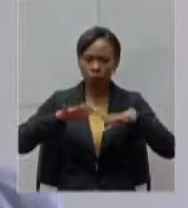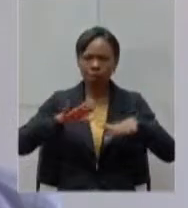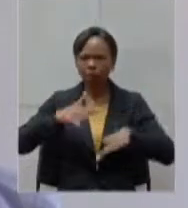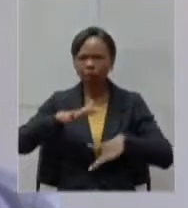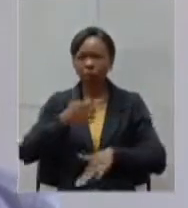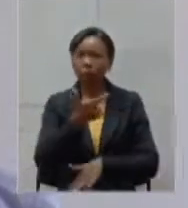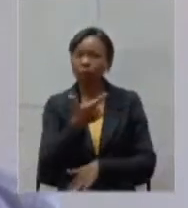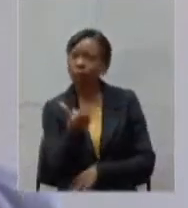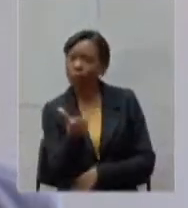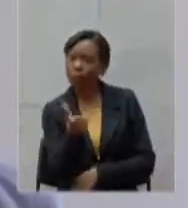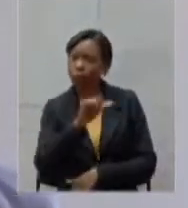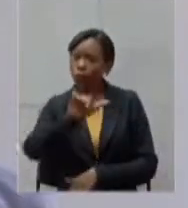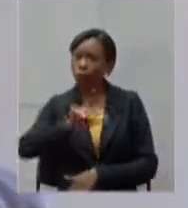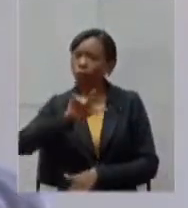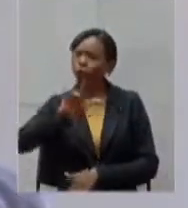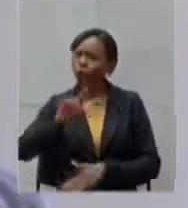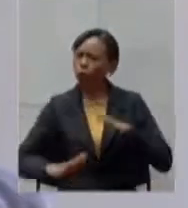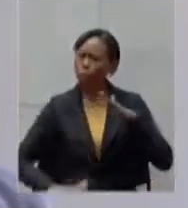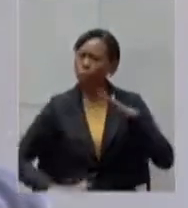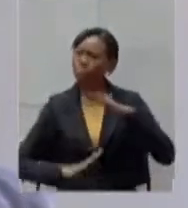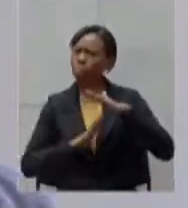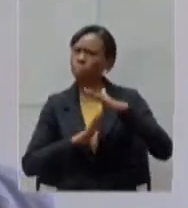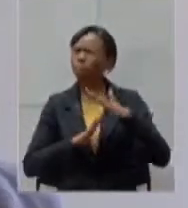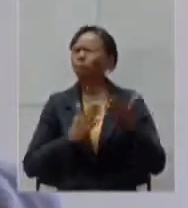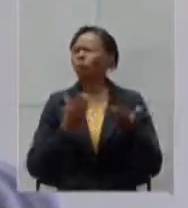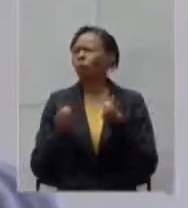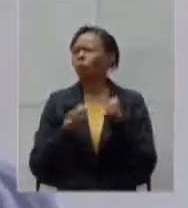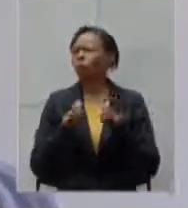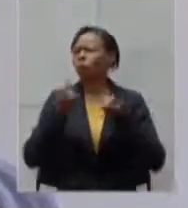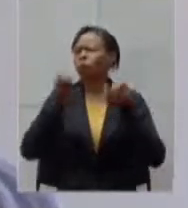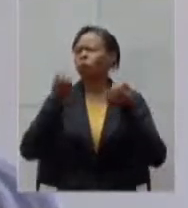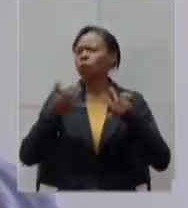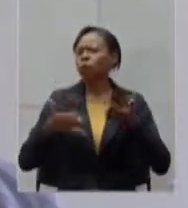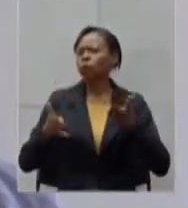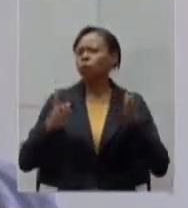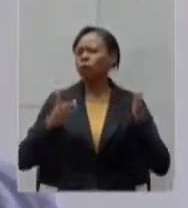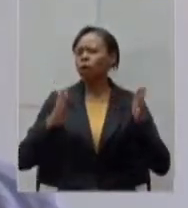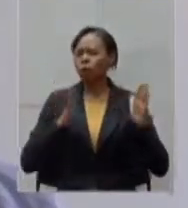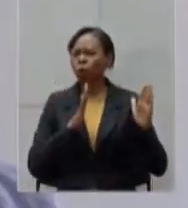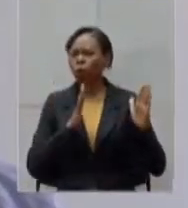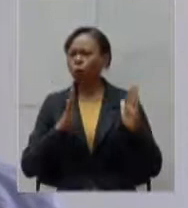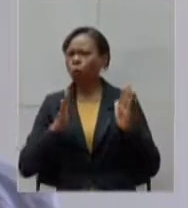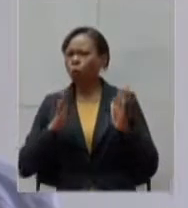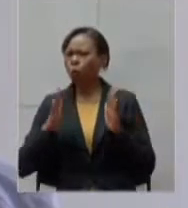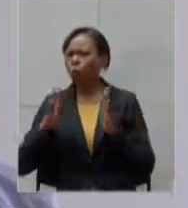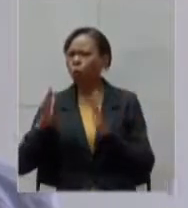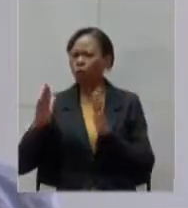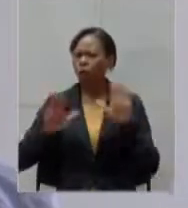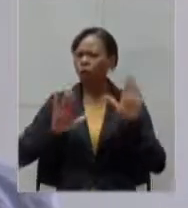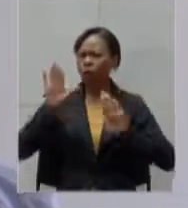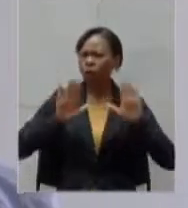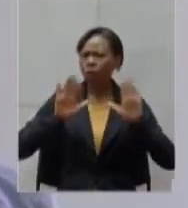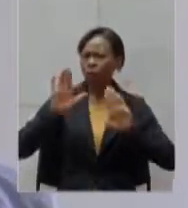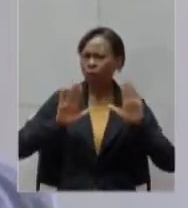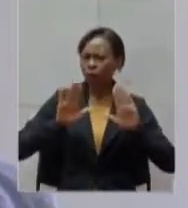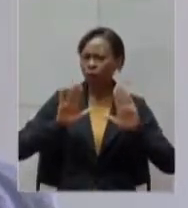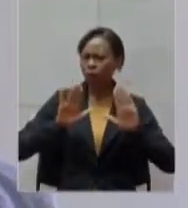de junho como se explica então que o processo licitatório para equipes do hospital de campanha